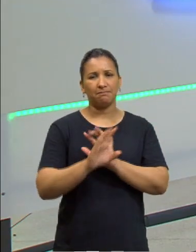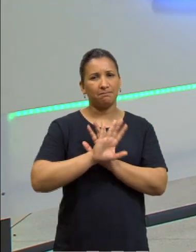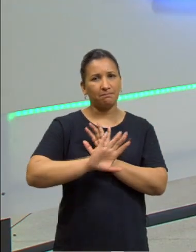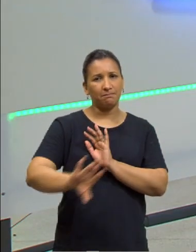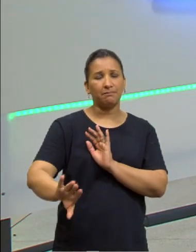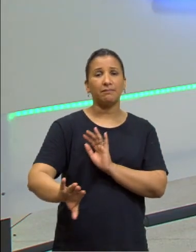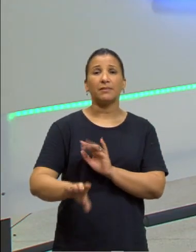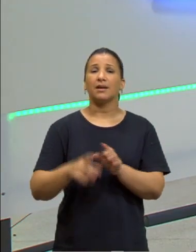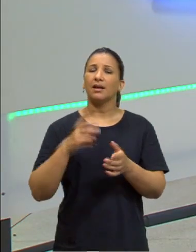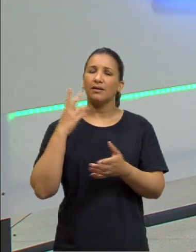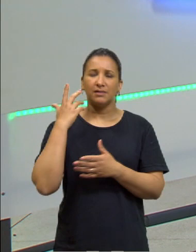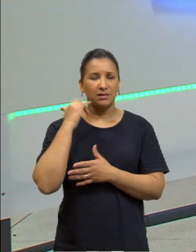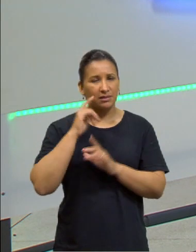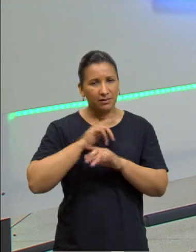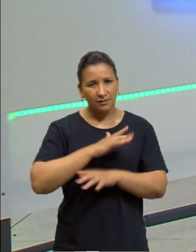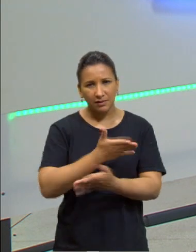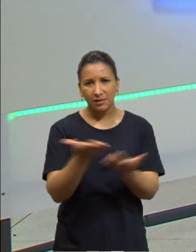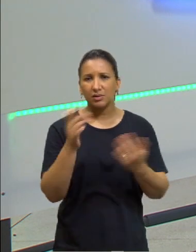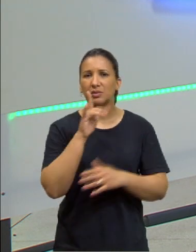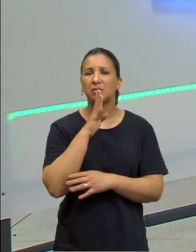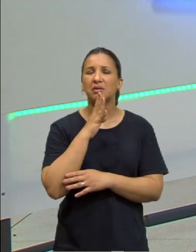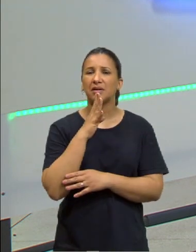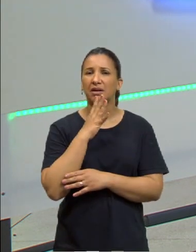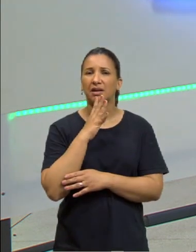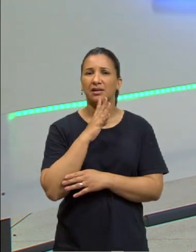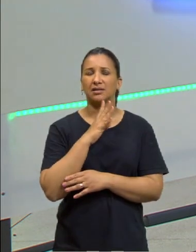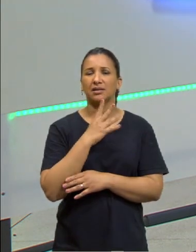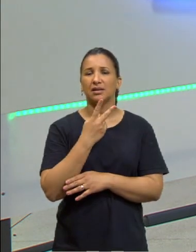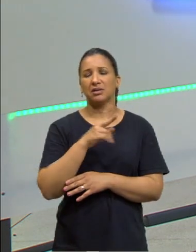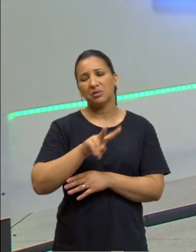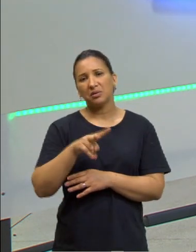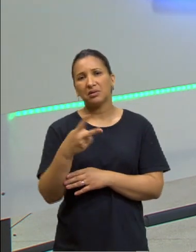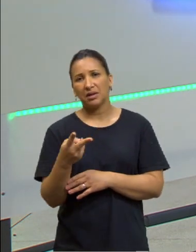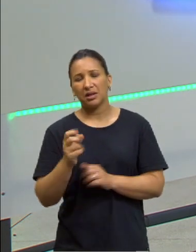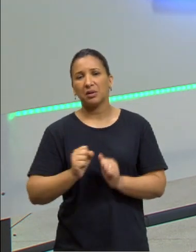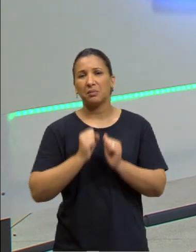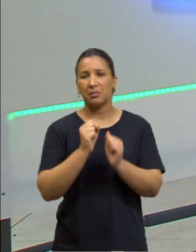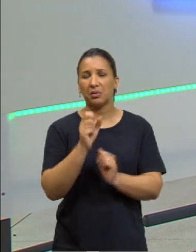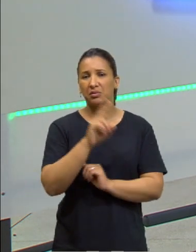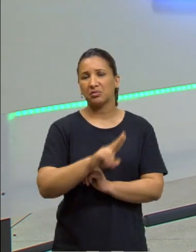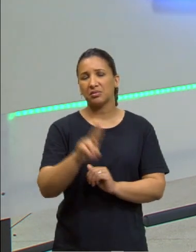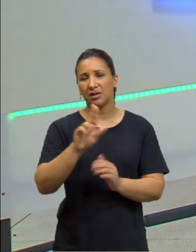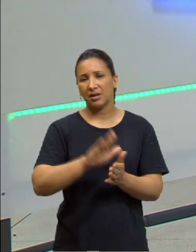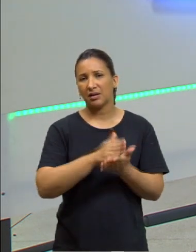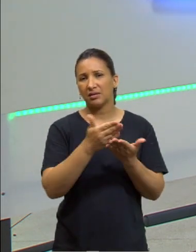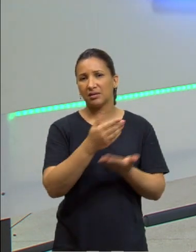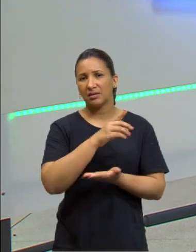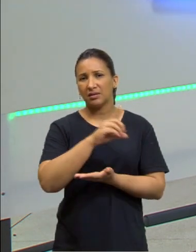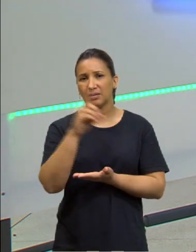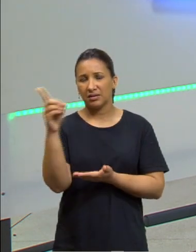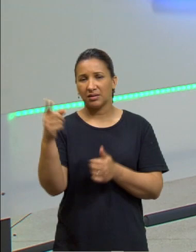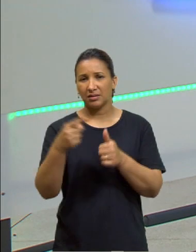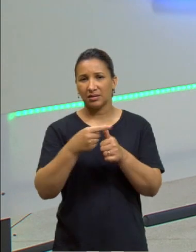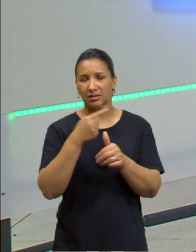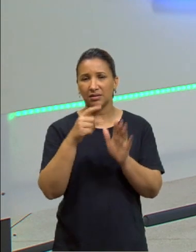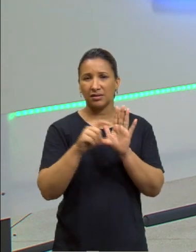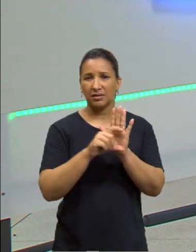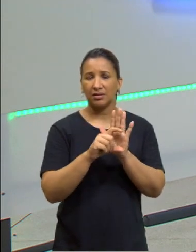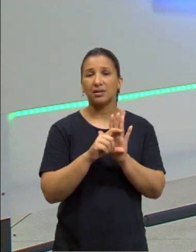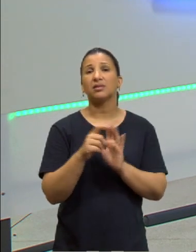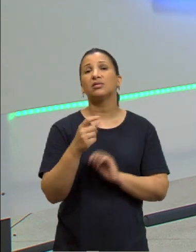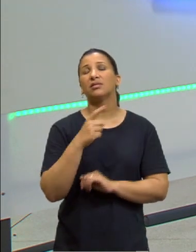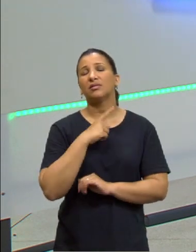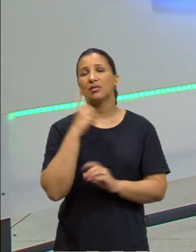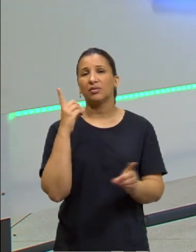narrativa vocês conhecem, do contrário, vocês podem pegar lá o primeiro capítulo da Bíblia, os primeiros capítulos da Bíblia vocês vão encontrar, tá bom?